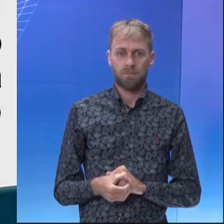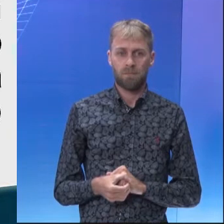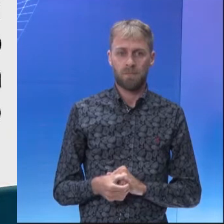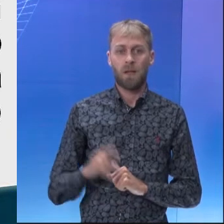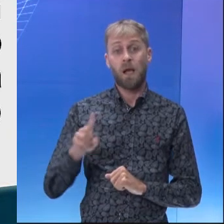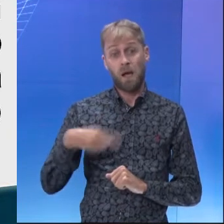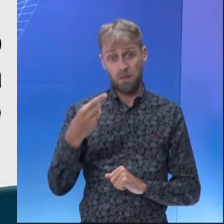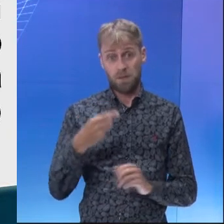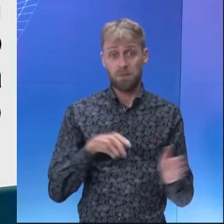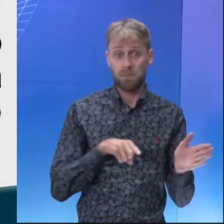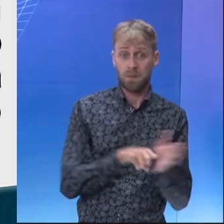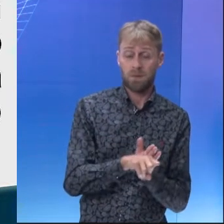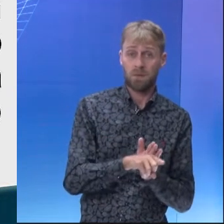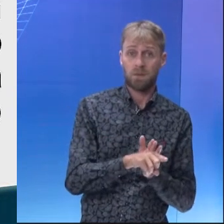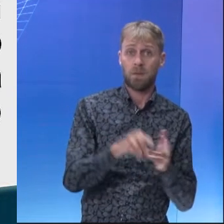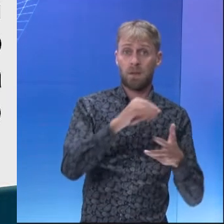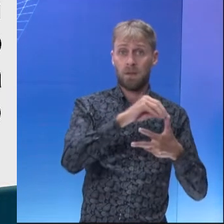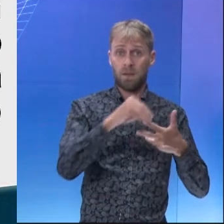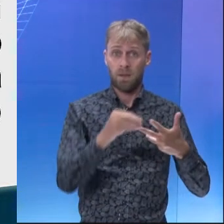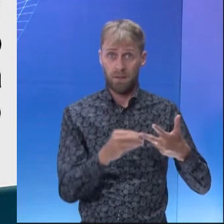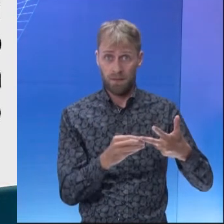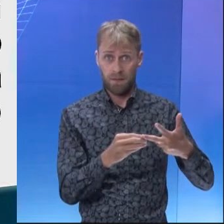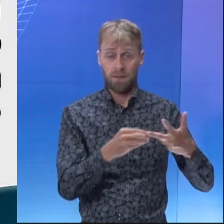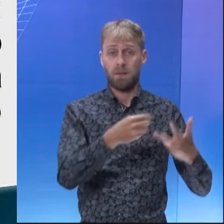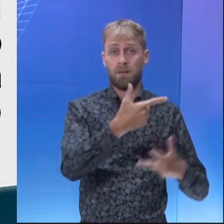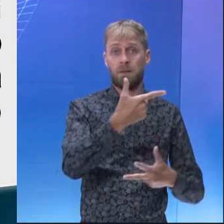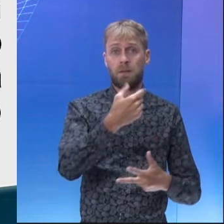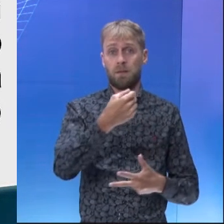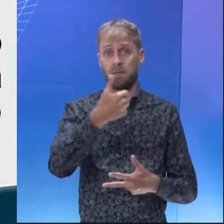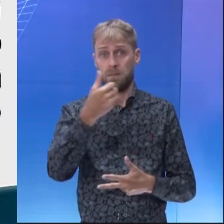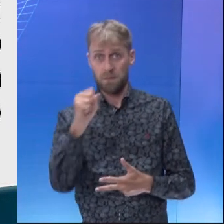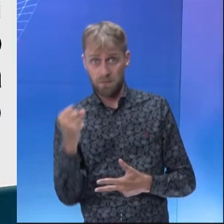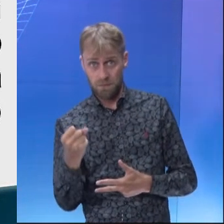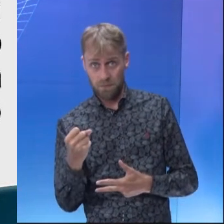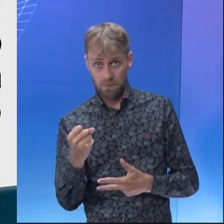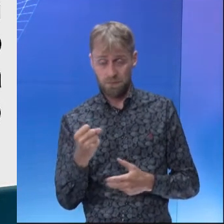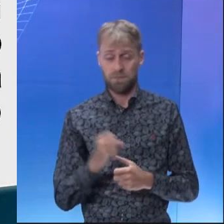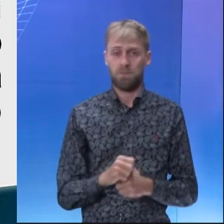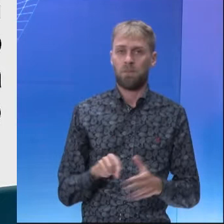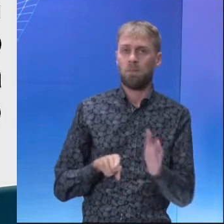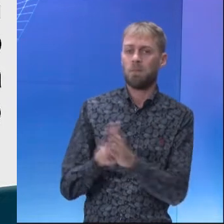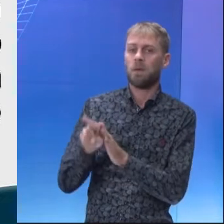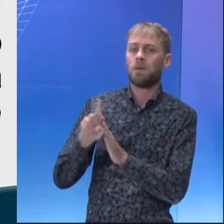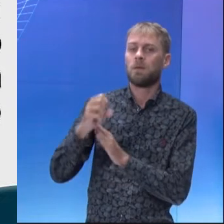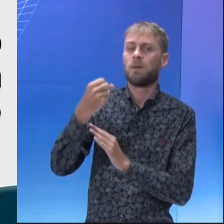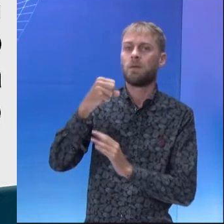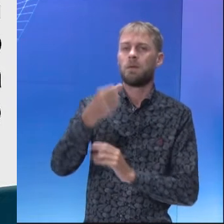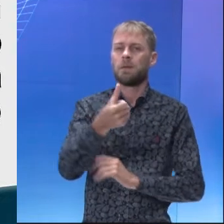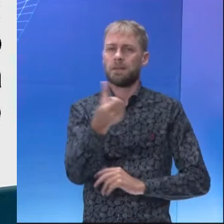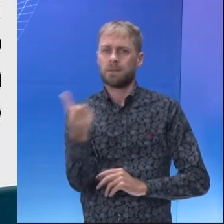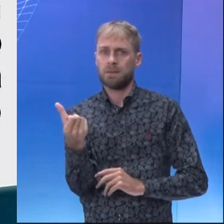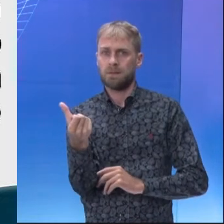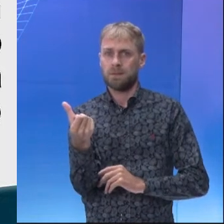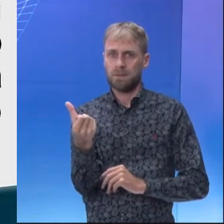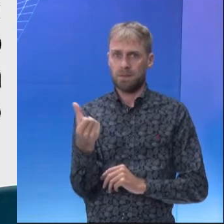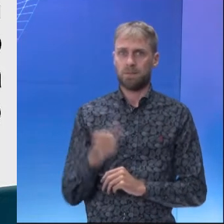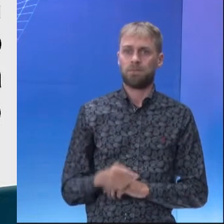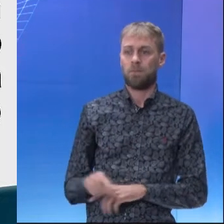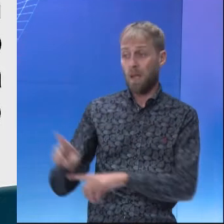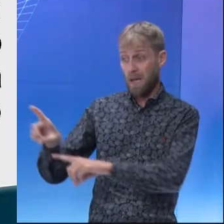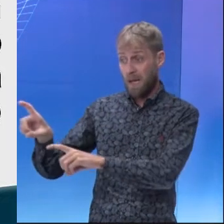A próxima questão já é do Enem de 2018, a questão número 86. Diz o seguinte.